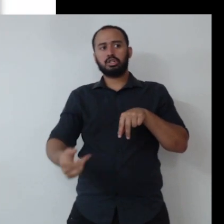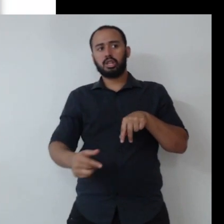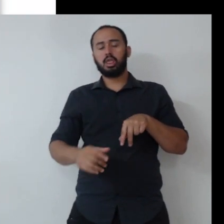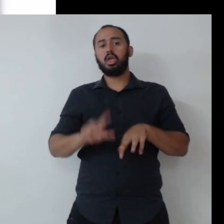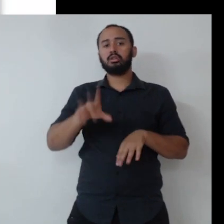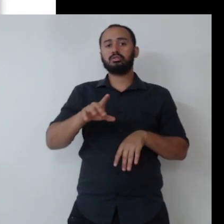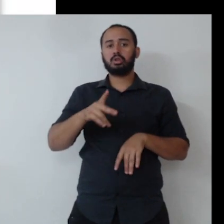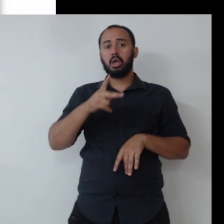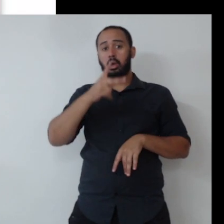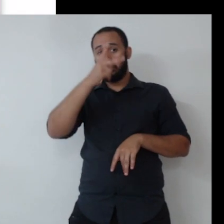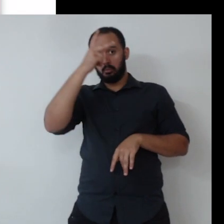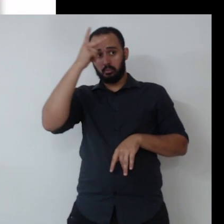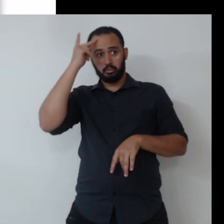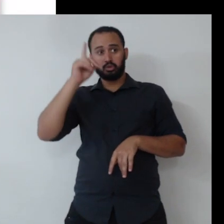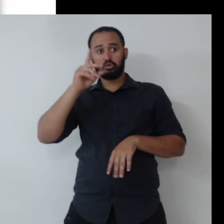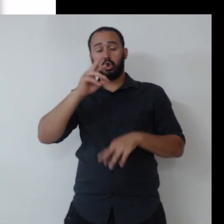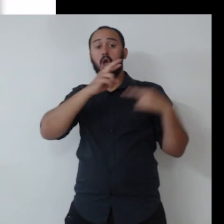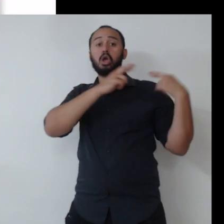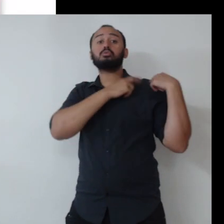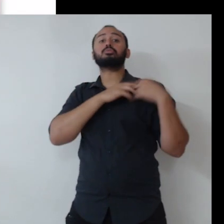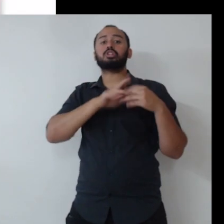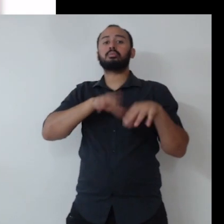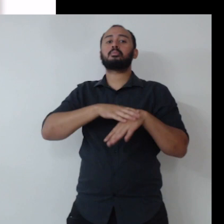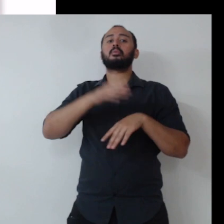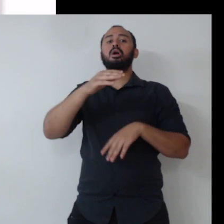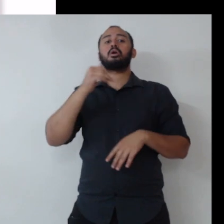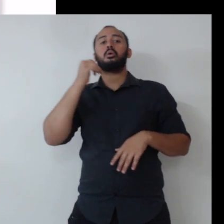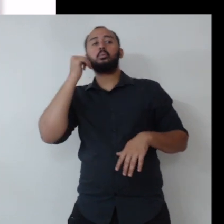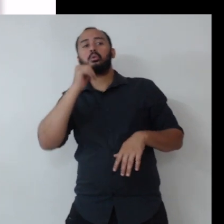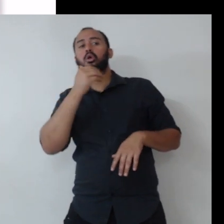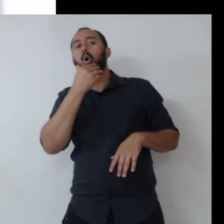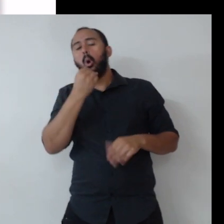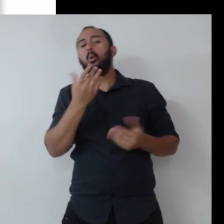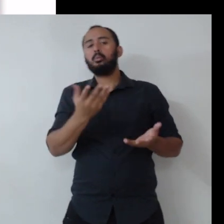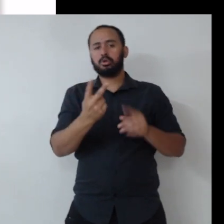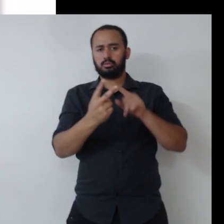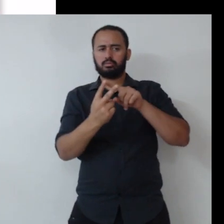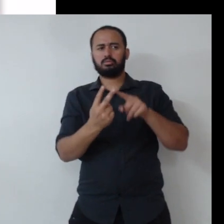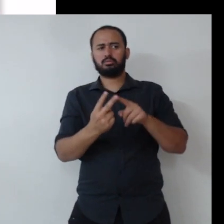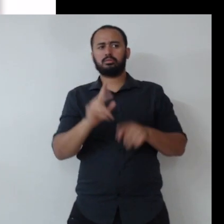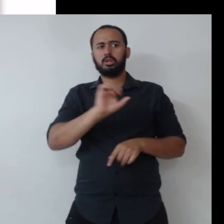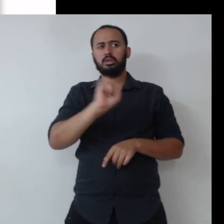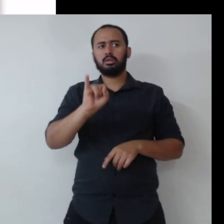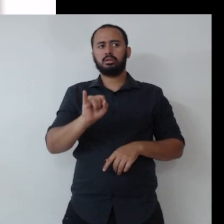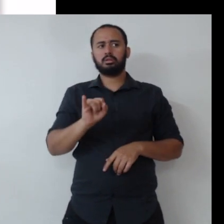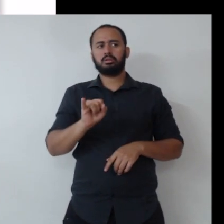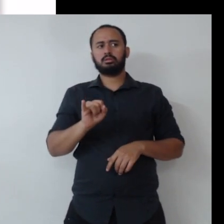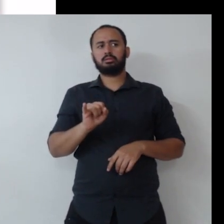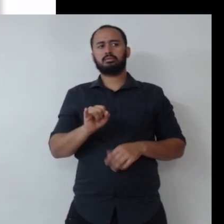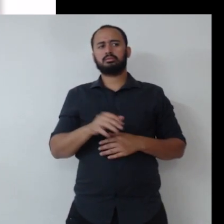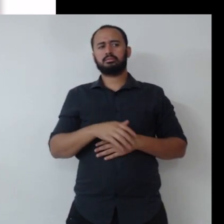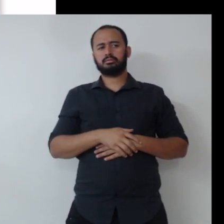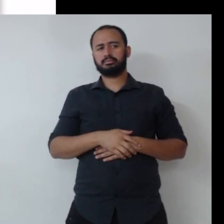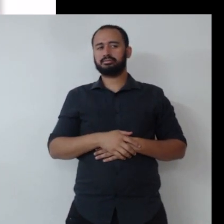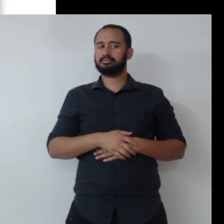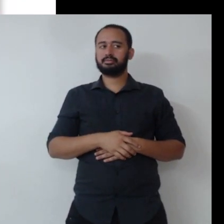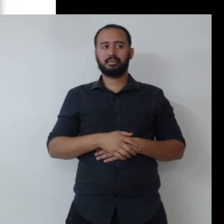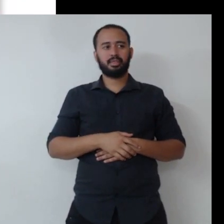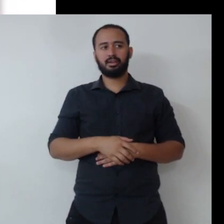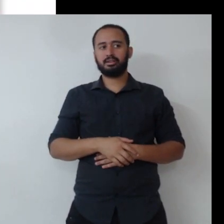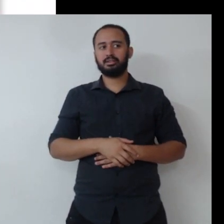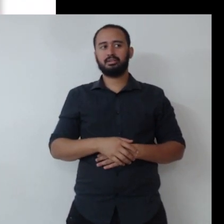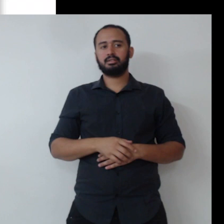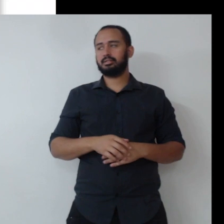assumir cargos de liderança. Isso aí é a dimensão social da sustentabilidade, isso é ESG. Se vocês pegarem os reports de